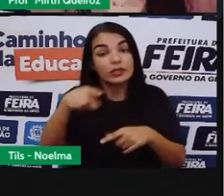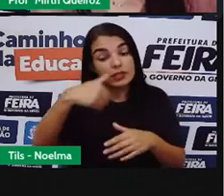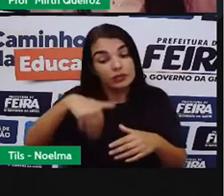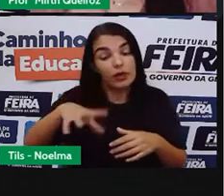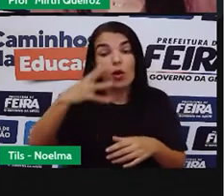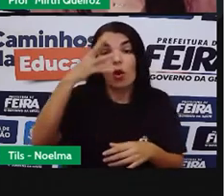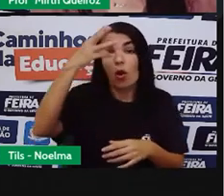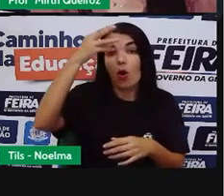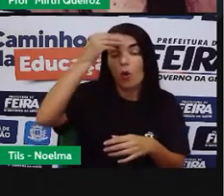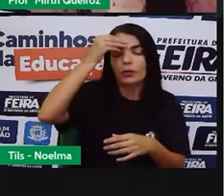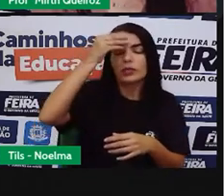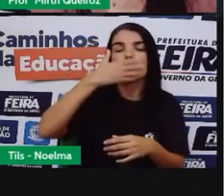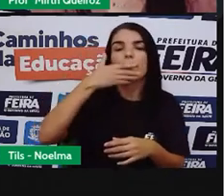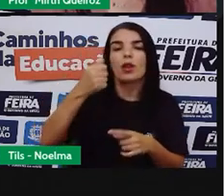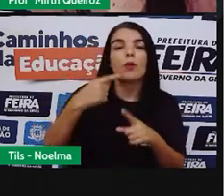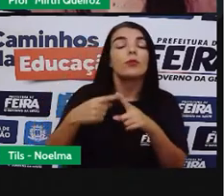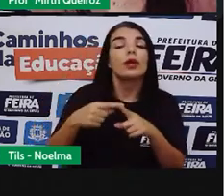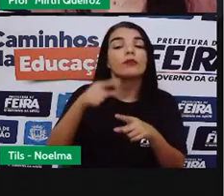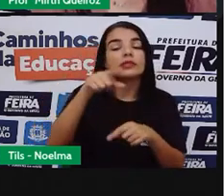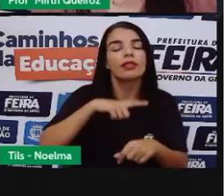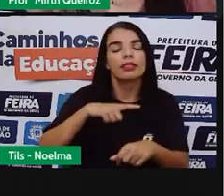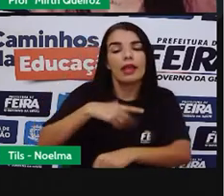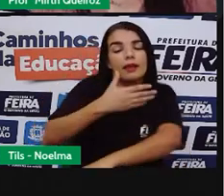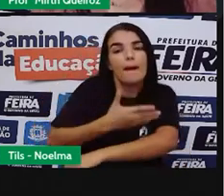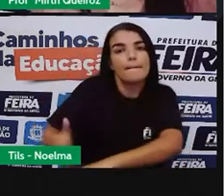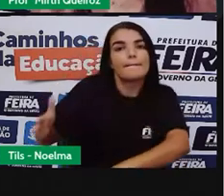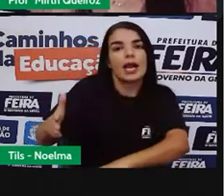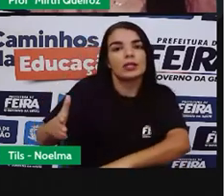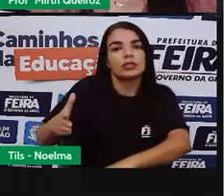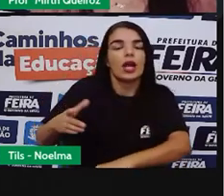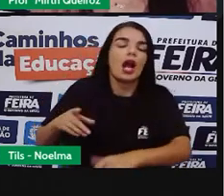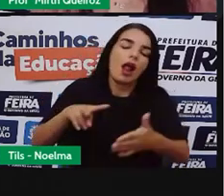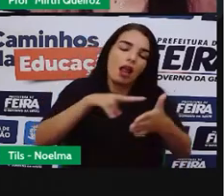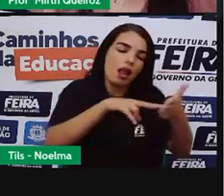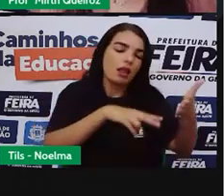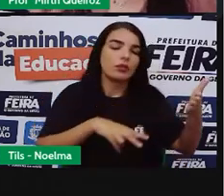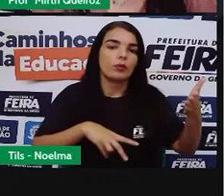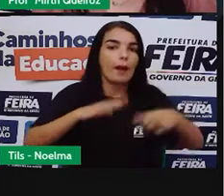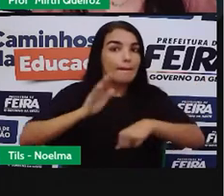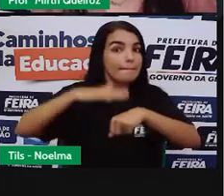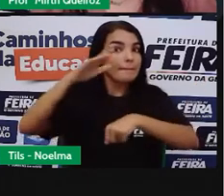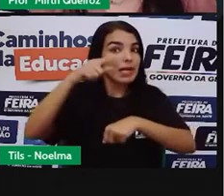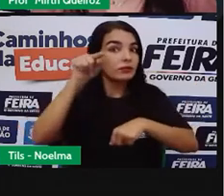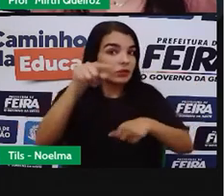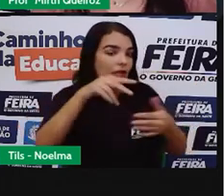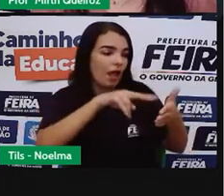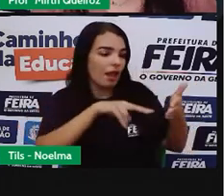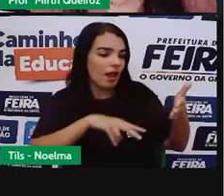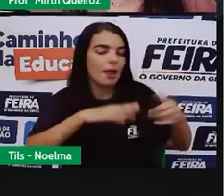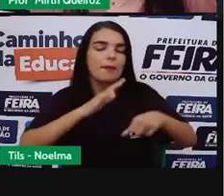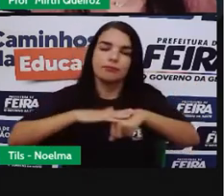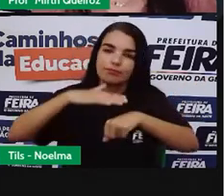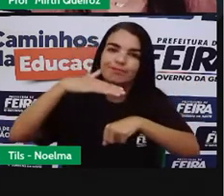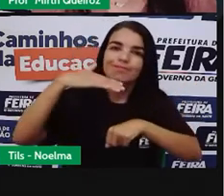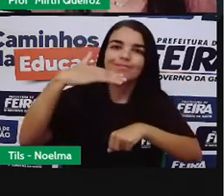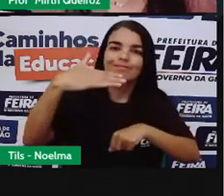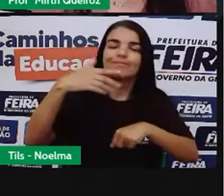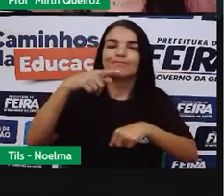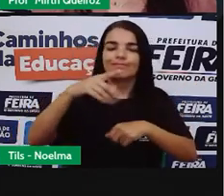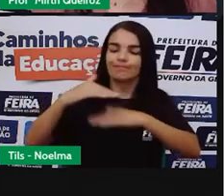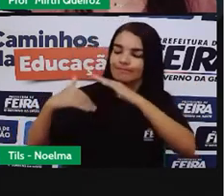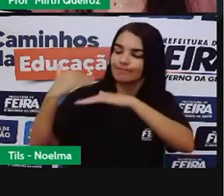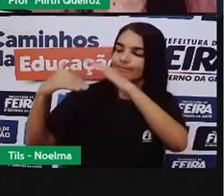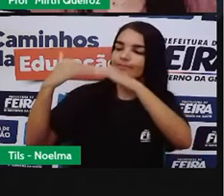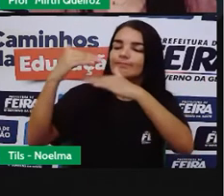o que você tem a prática de leitura. Então, quanto mais você lê, melhor você está desenvolvendo aí